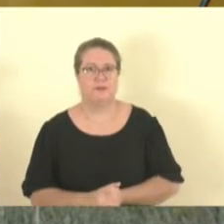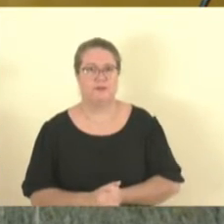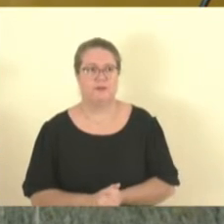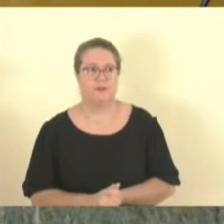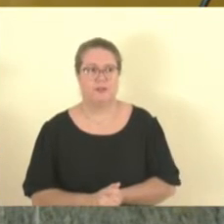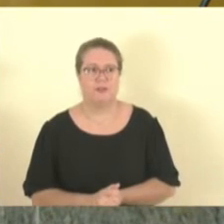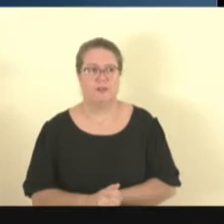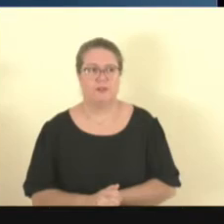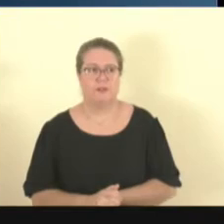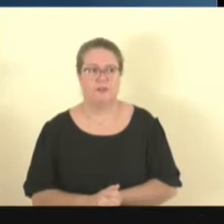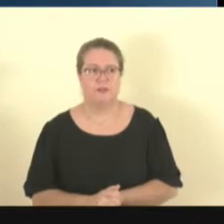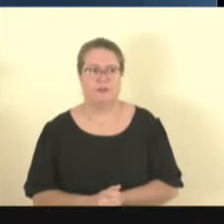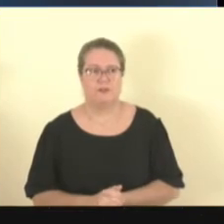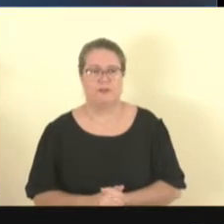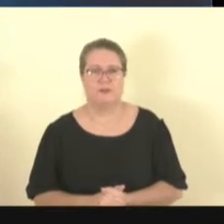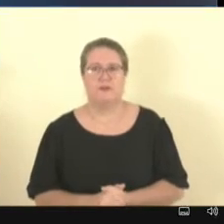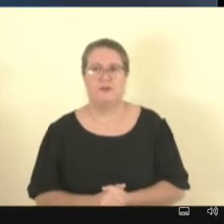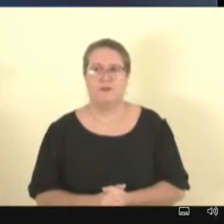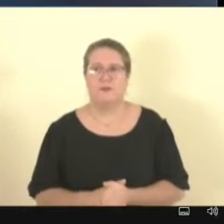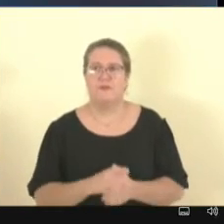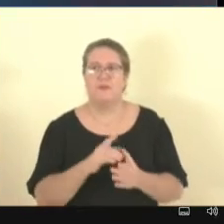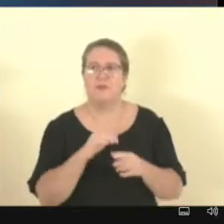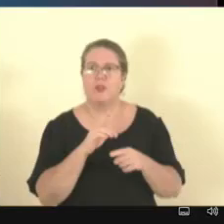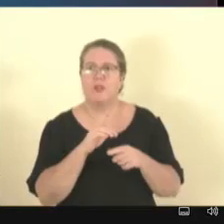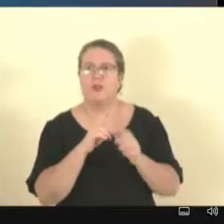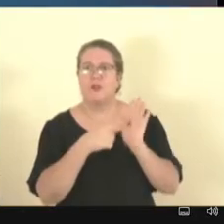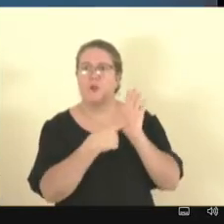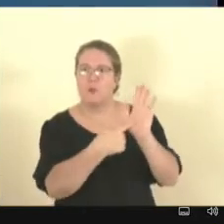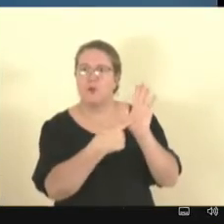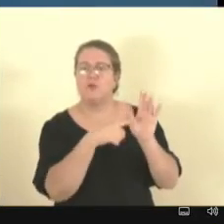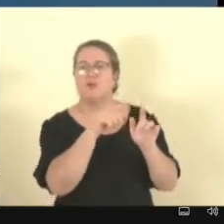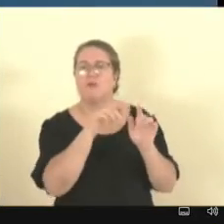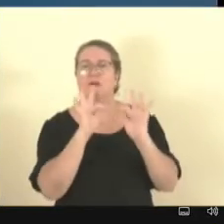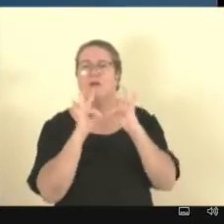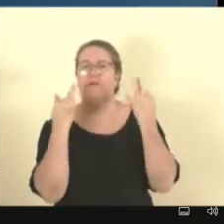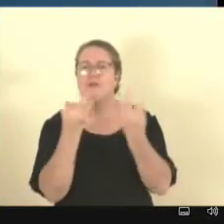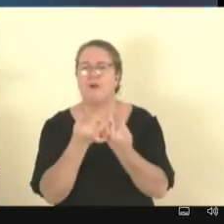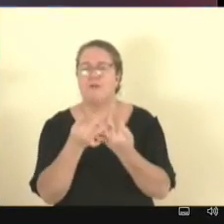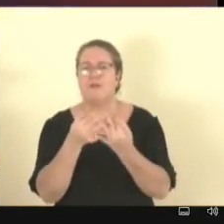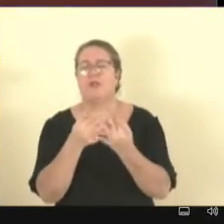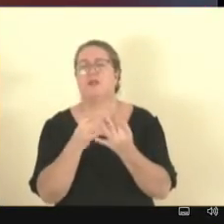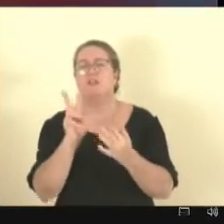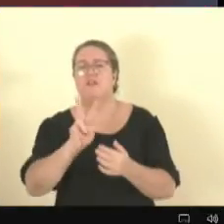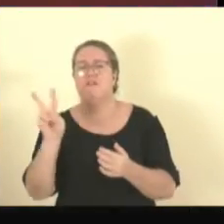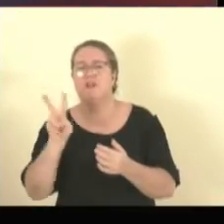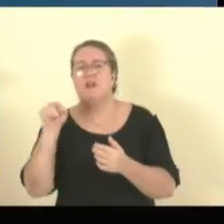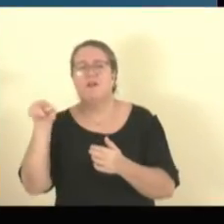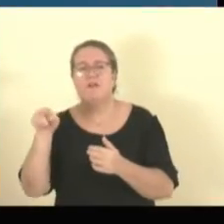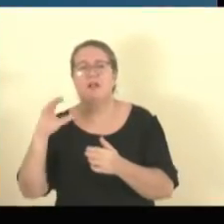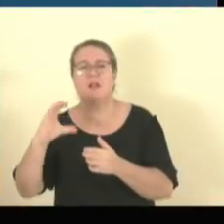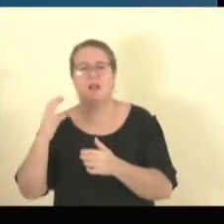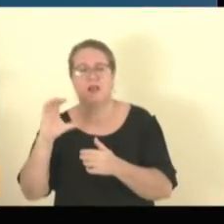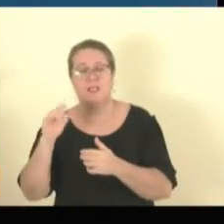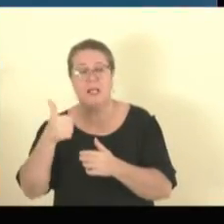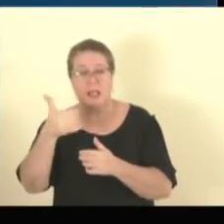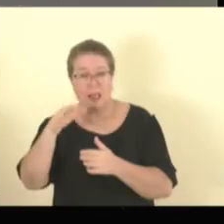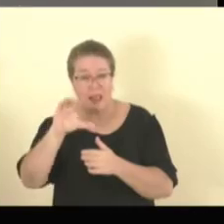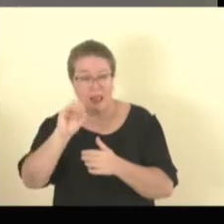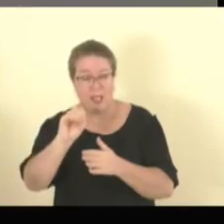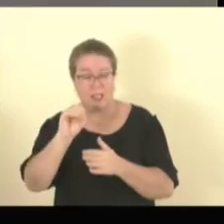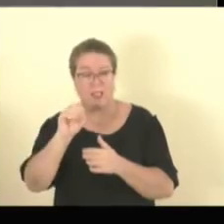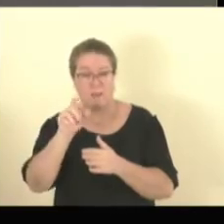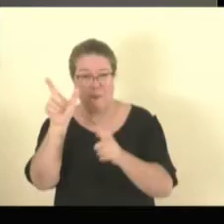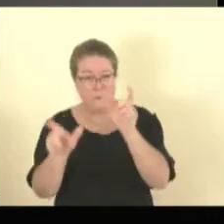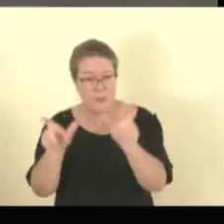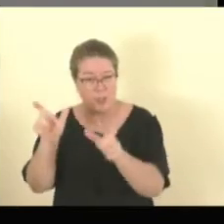Coronel, situação lamentável. Olha só, um acidente, uma lancha, uma família aqui de Vila Velha e Cariacica, dez pessoas estavam nessa lancha que